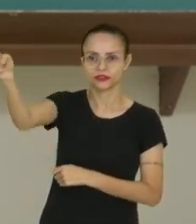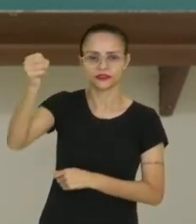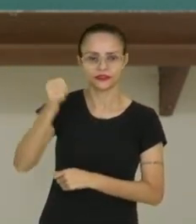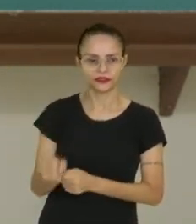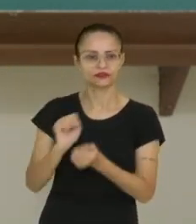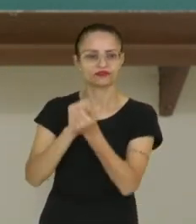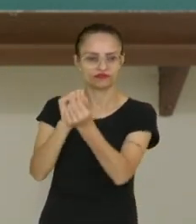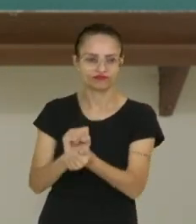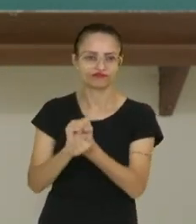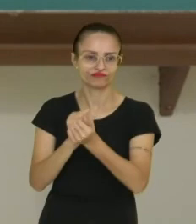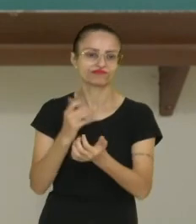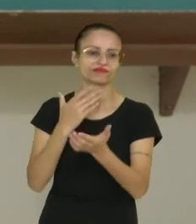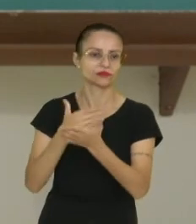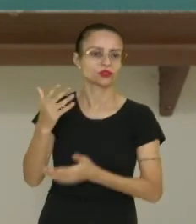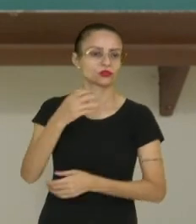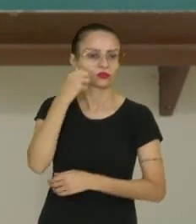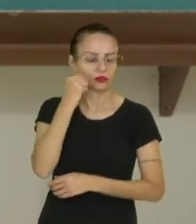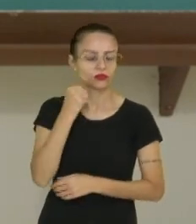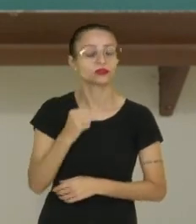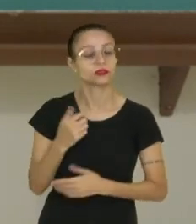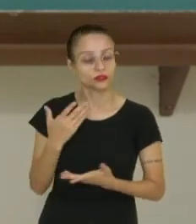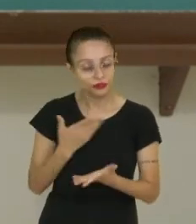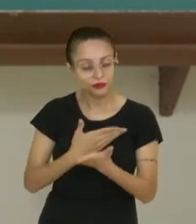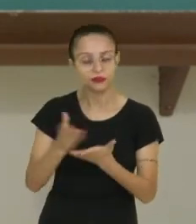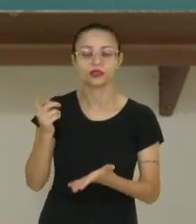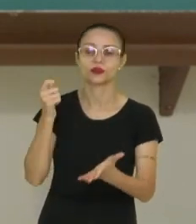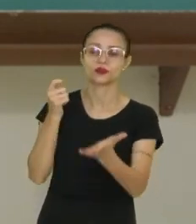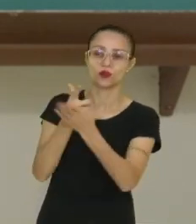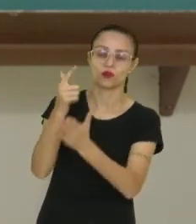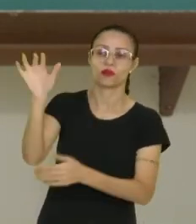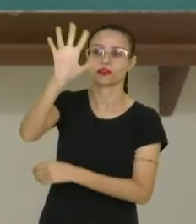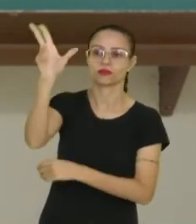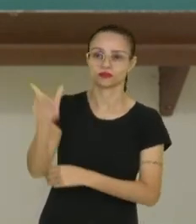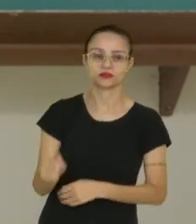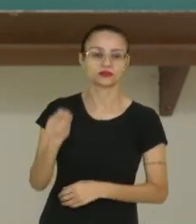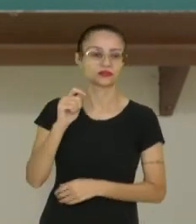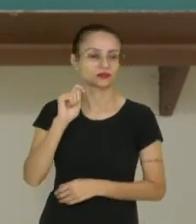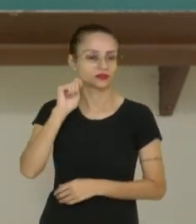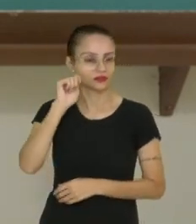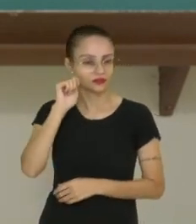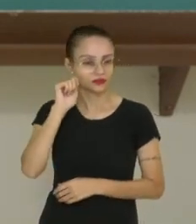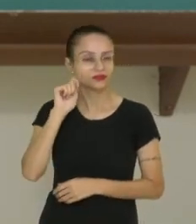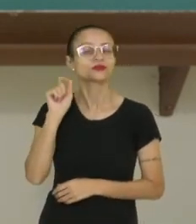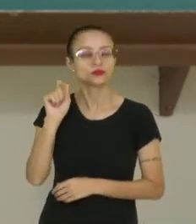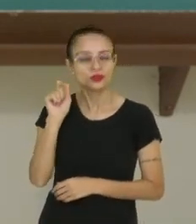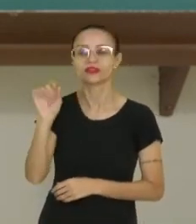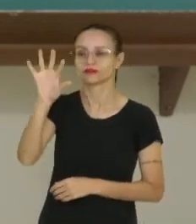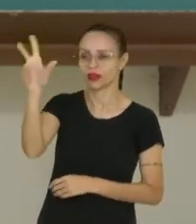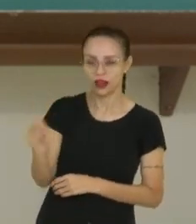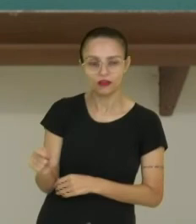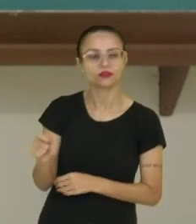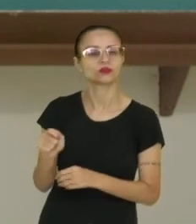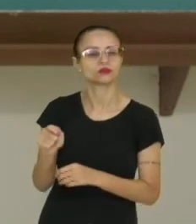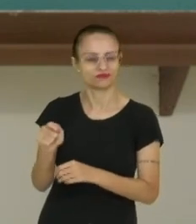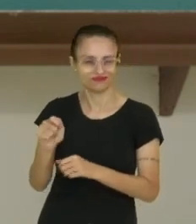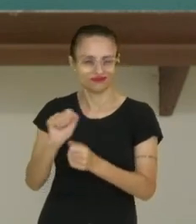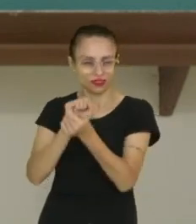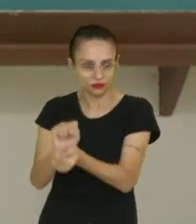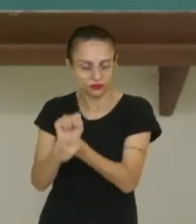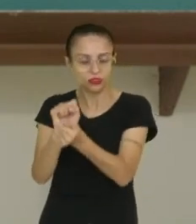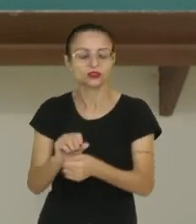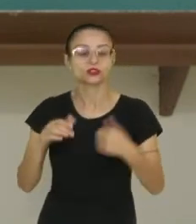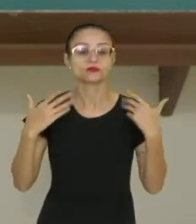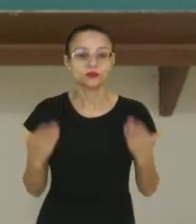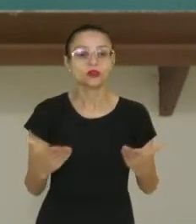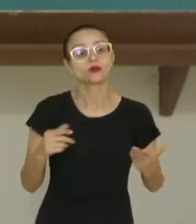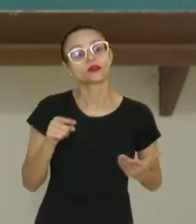Então, começaram a comprar africanos e escravizar os africanos. Então, nessa sociedade, a mão de obra